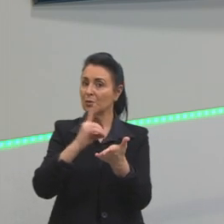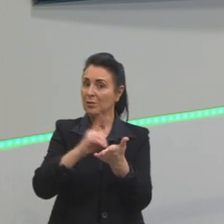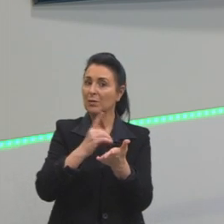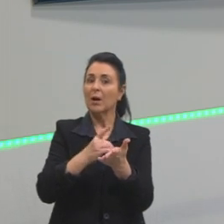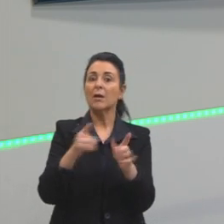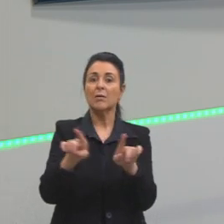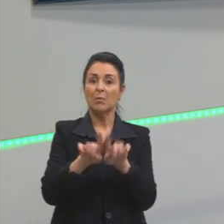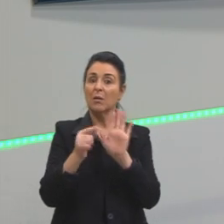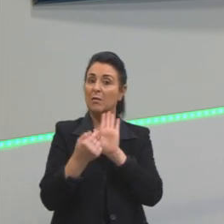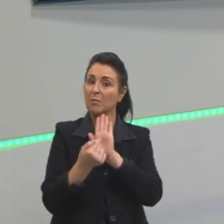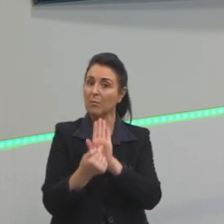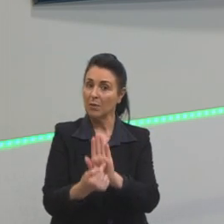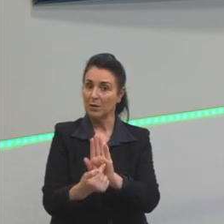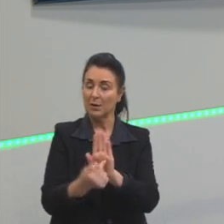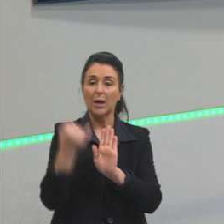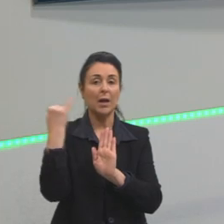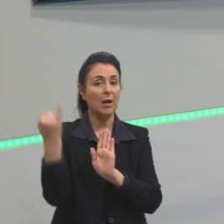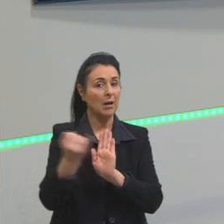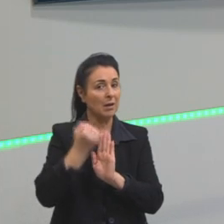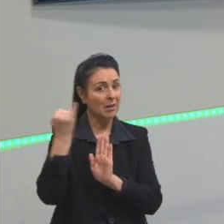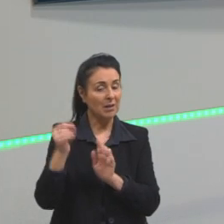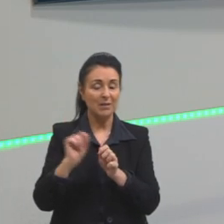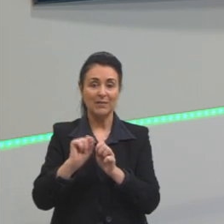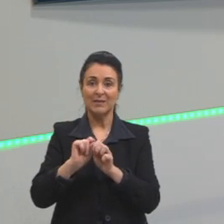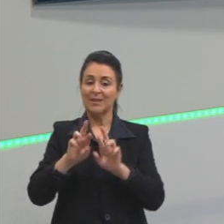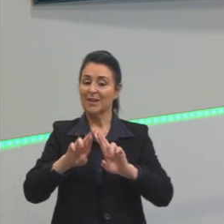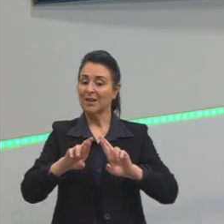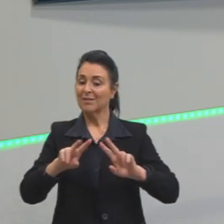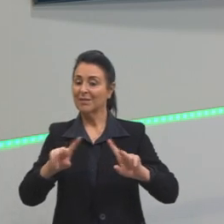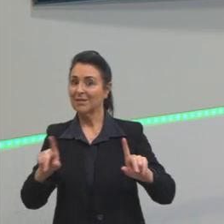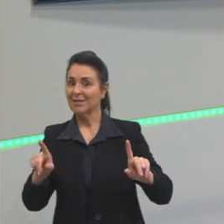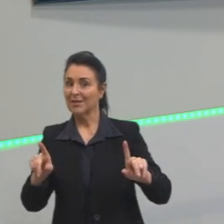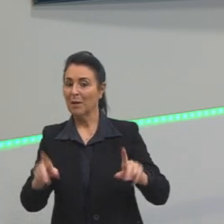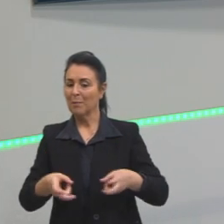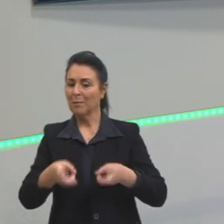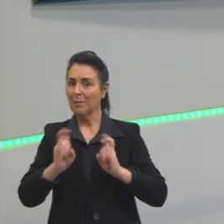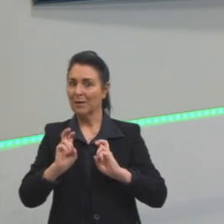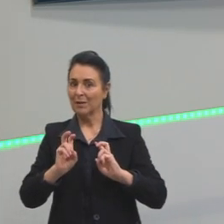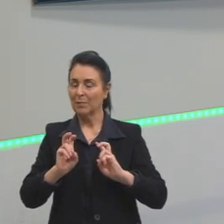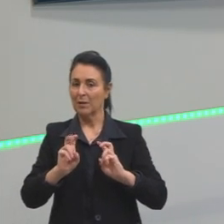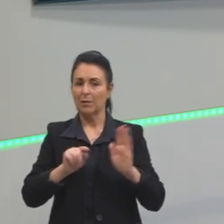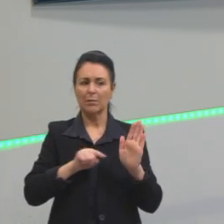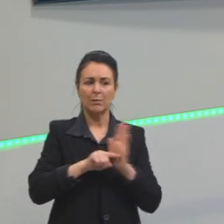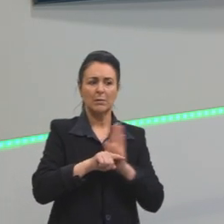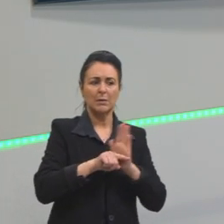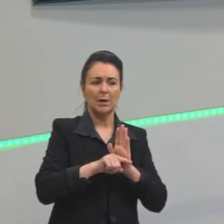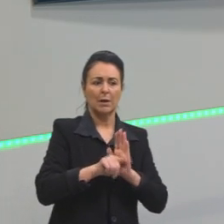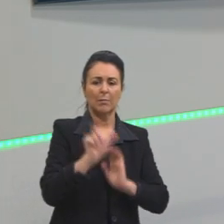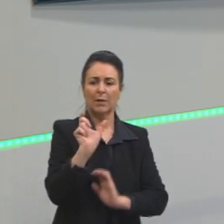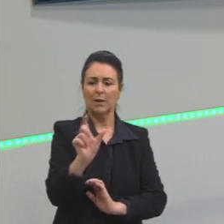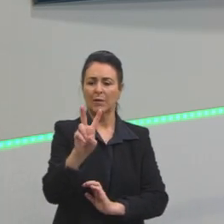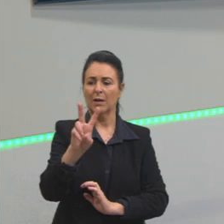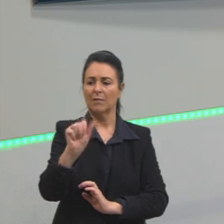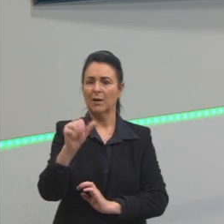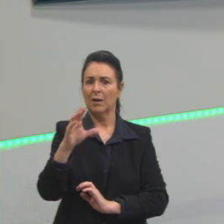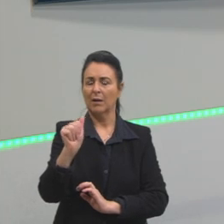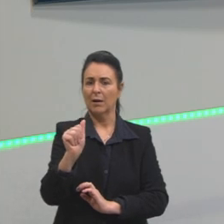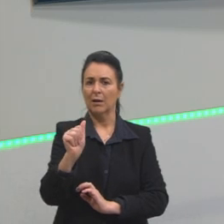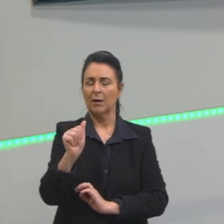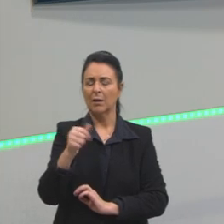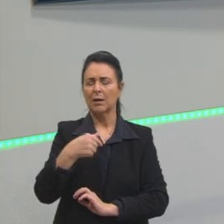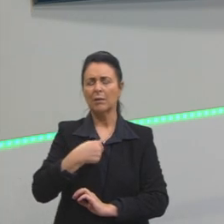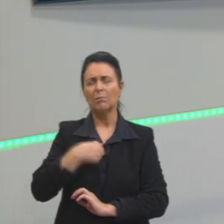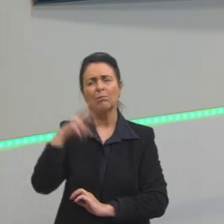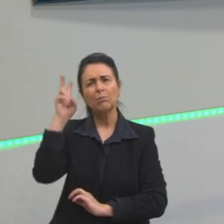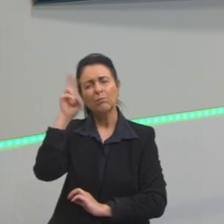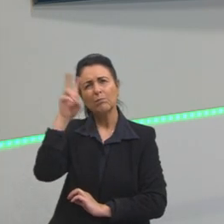importante a gente saber fazer essa diferenciação quando eu pesquisei pela palavra vaca eu me lembrei de uma curiosidade que eu achei